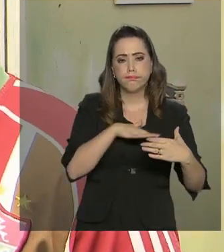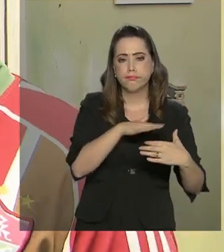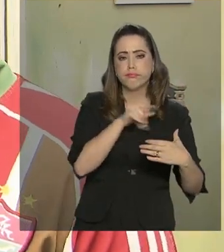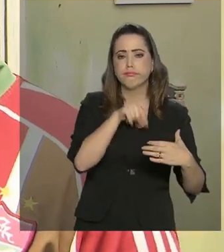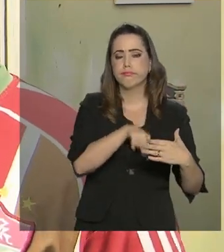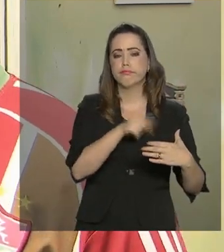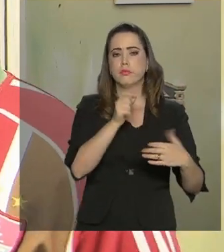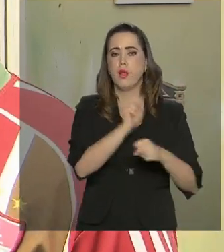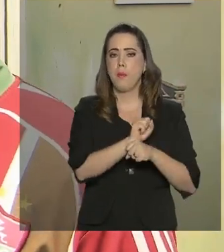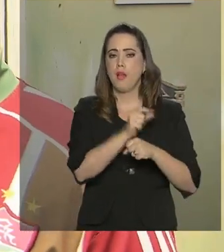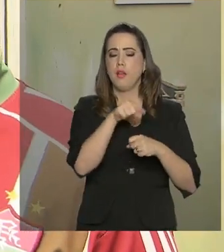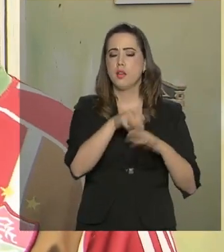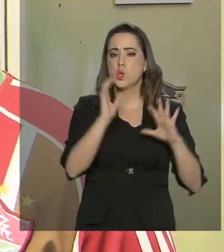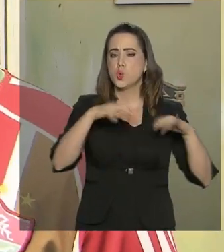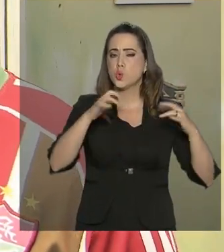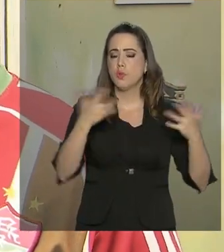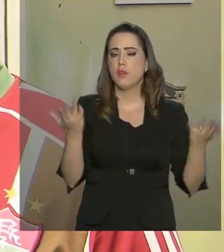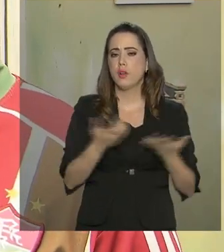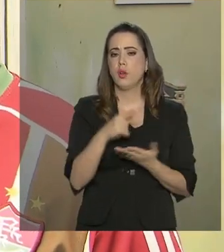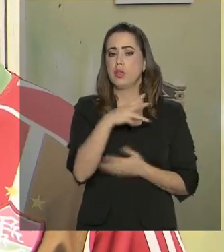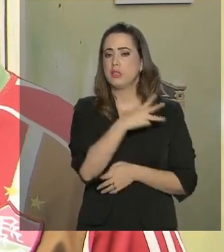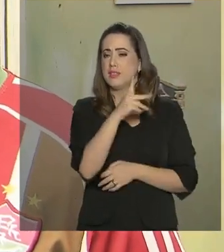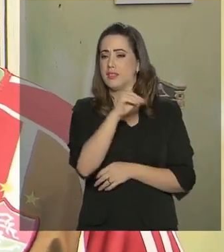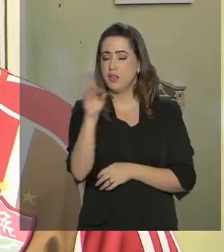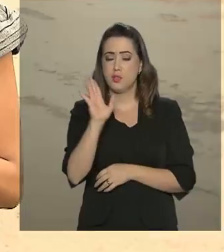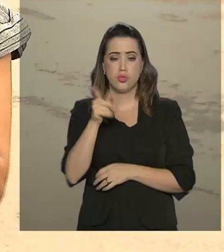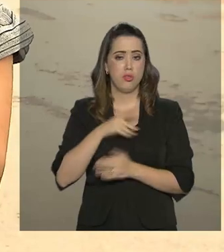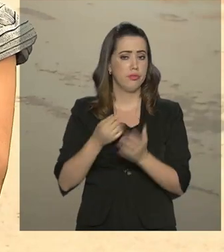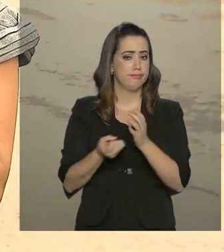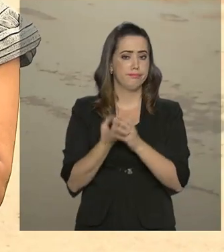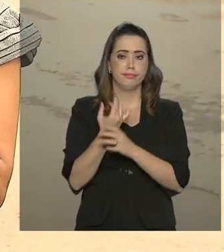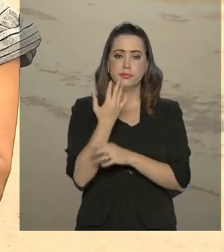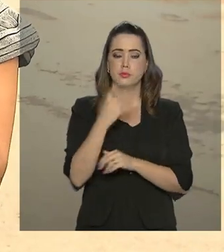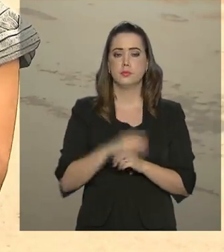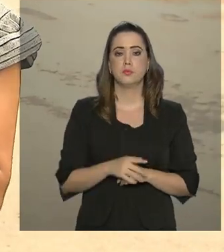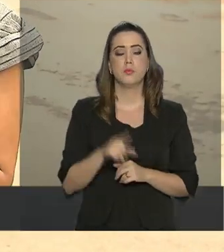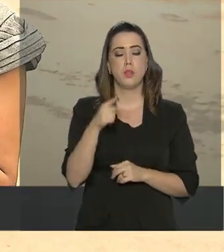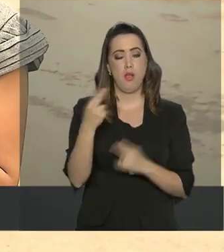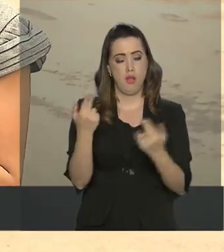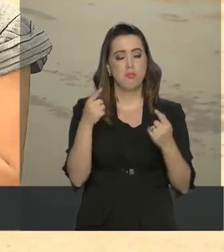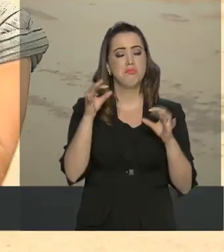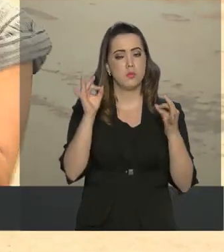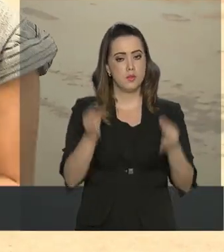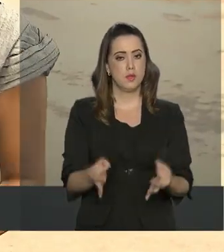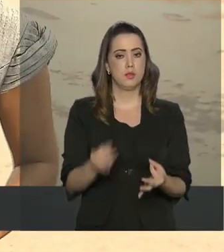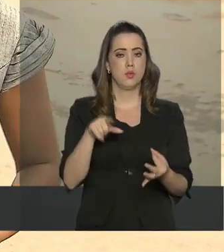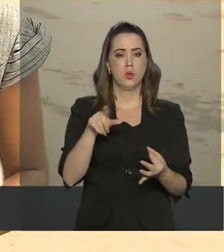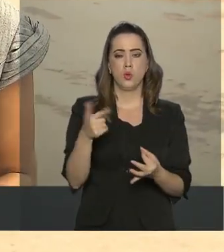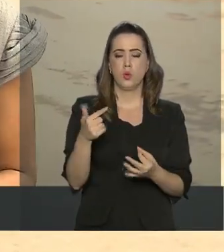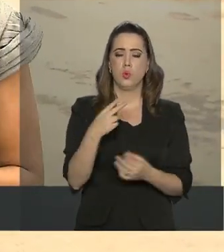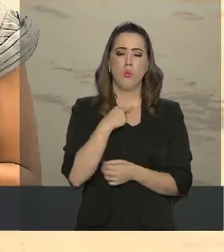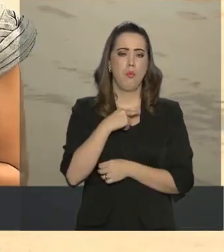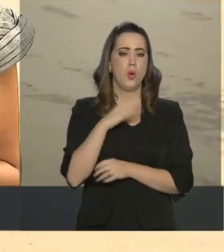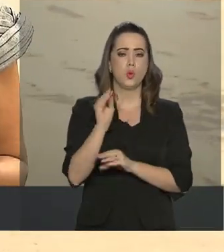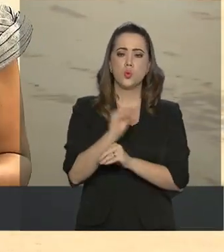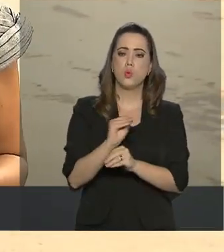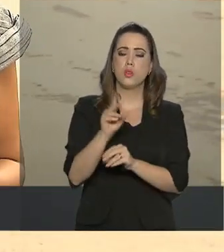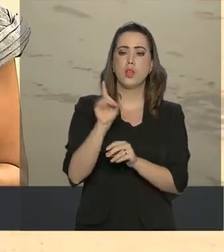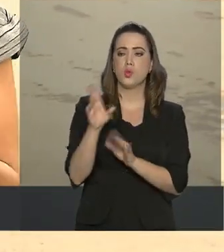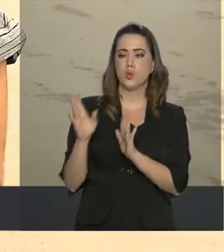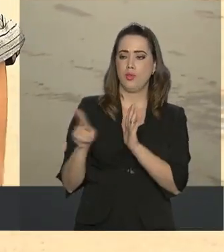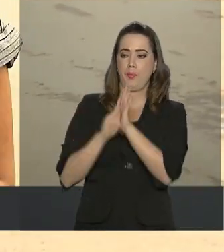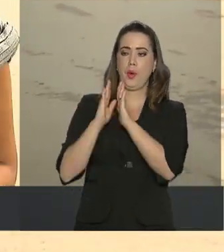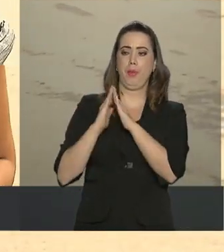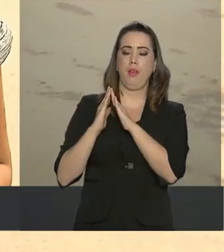de água, com a chuva agora, fica três dias, já dá, né? E o seu Márcio está certinho, viu? Não adianta cuidar só da nossa